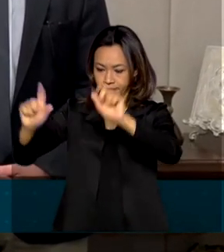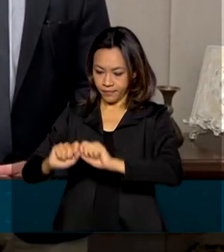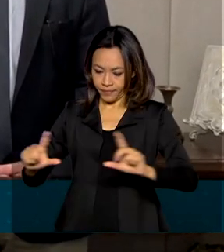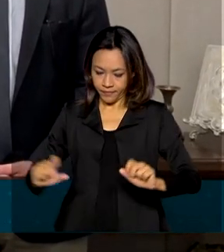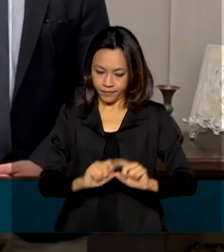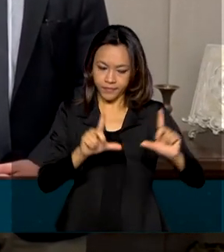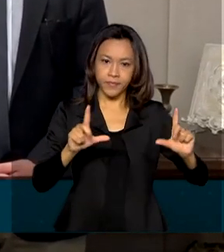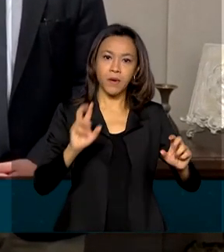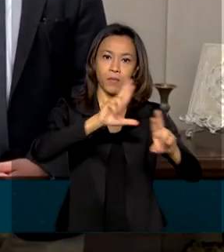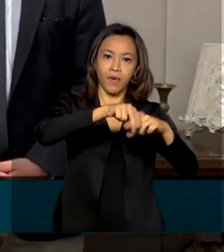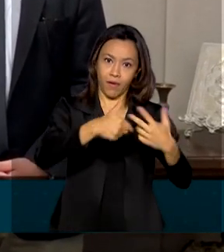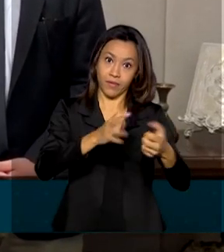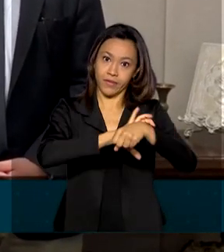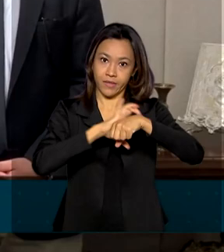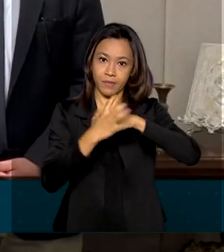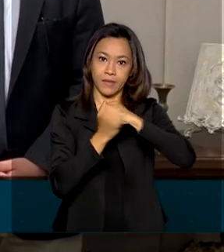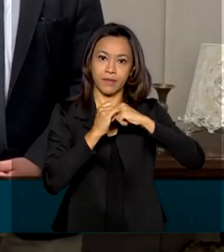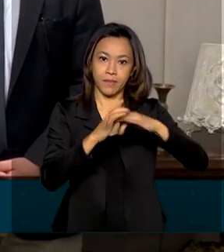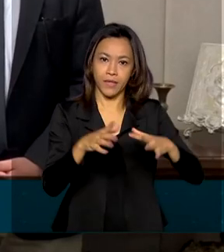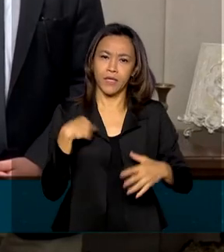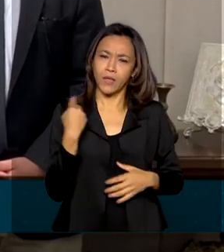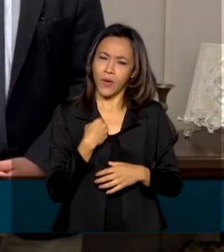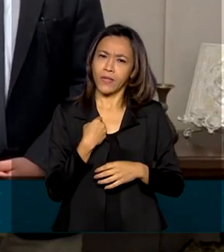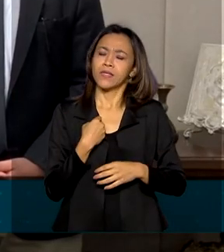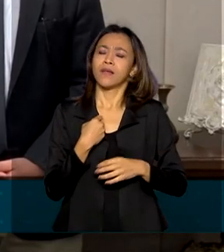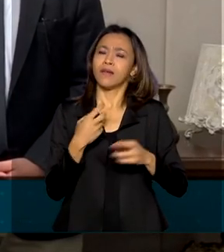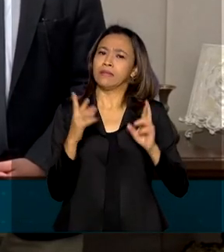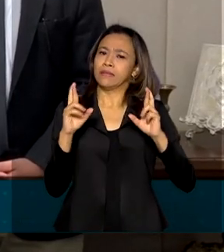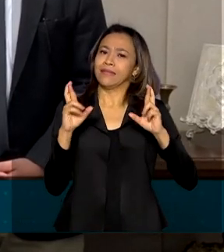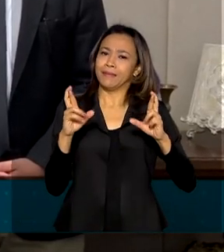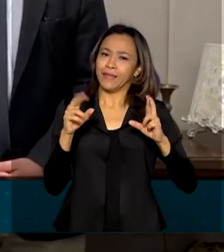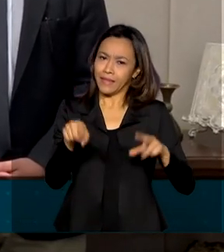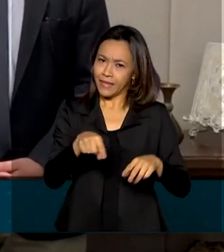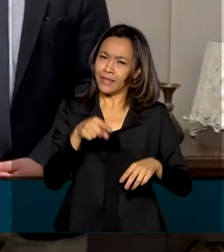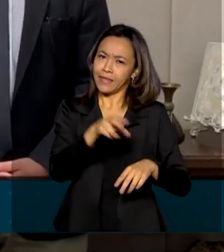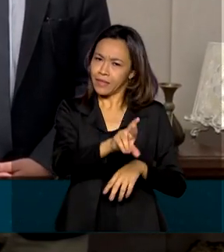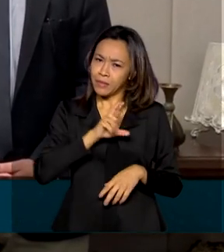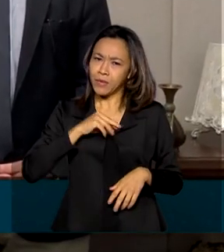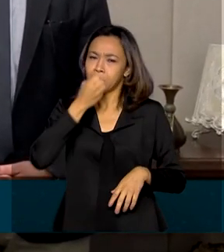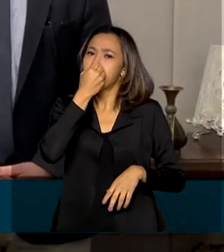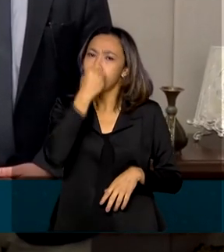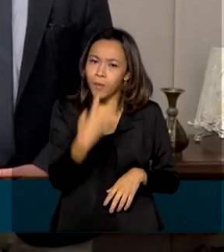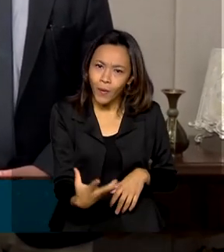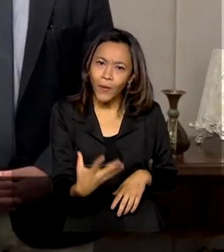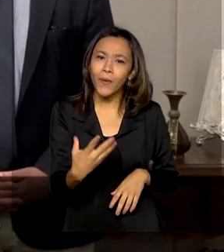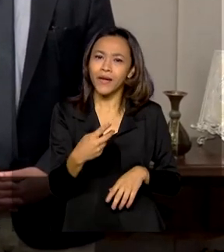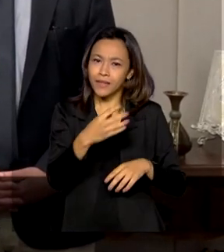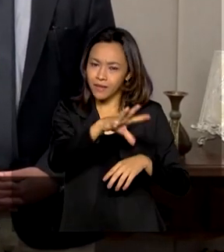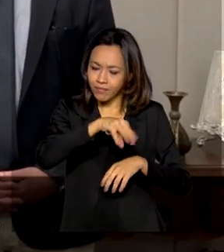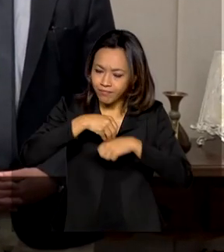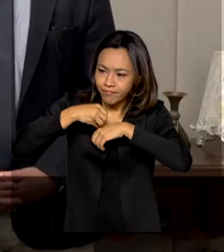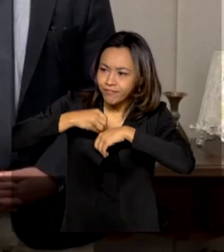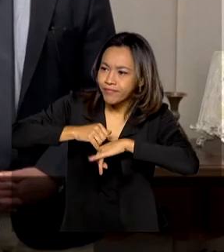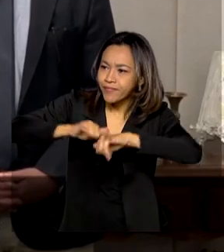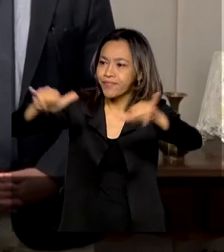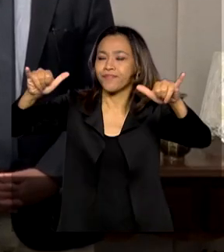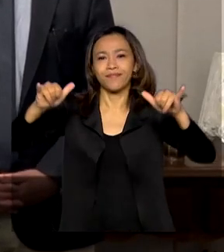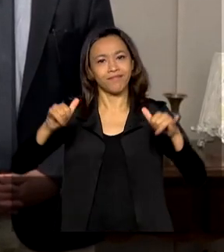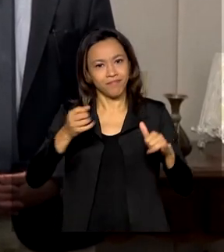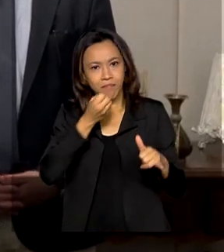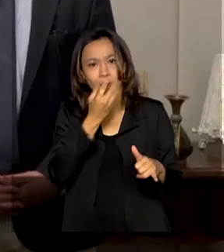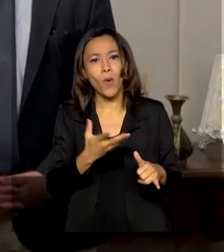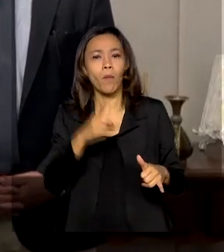E nós esperamos, sinceramente, que esse resultado tão bom, tão positivo, essa boa notícia, possa ser